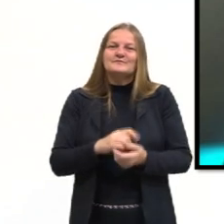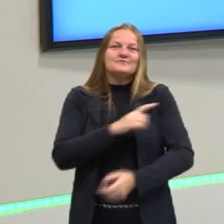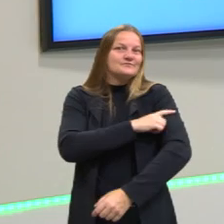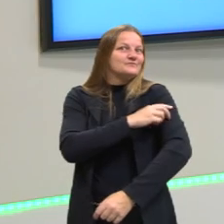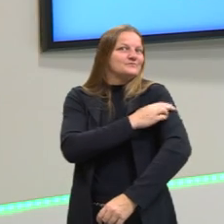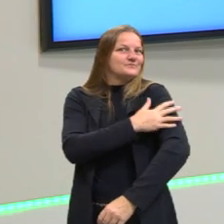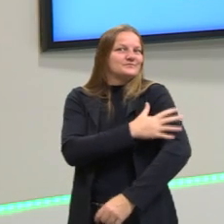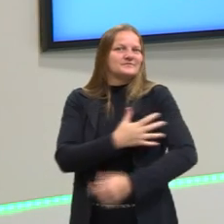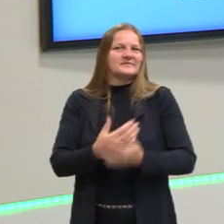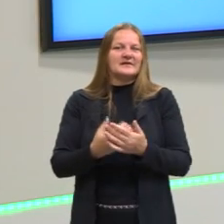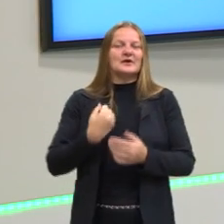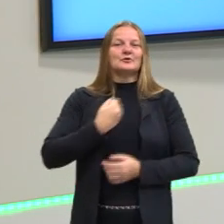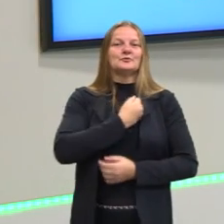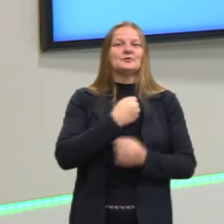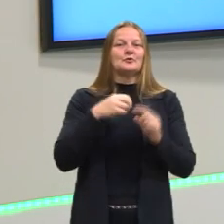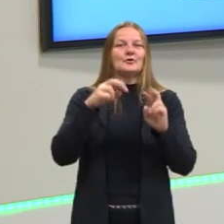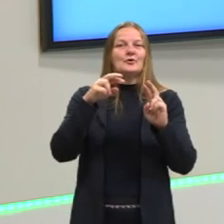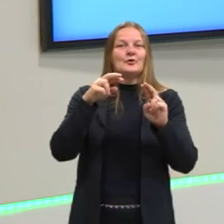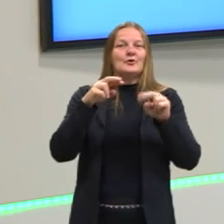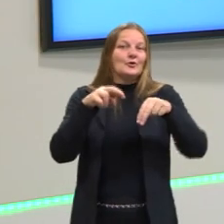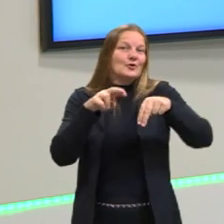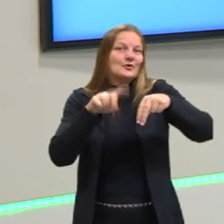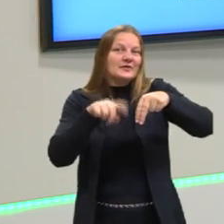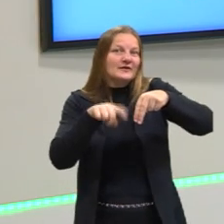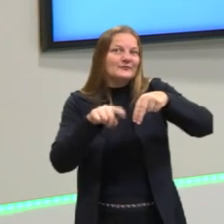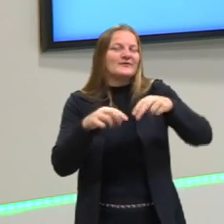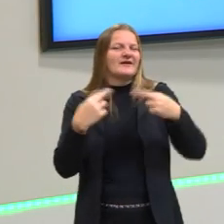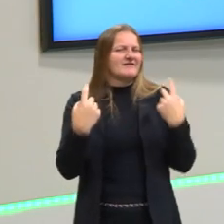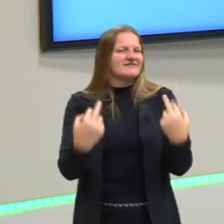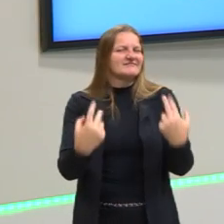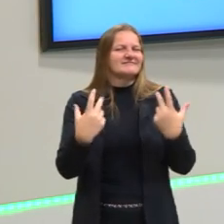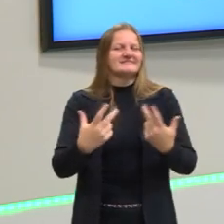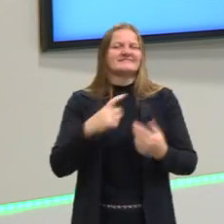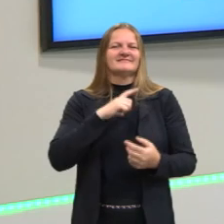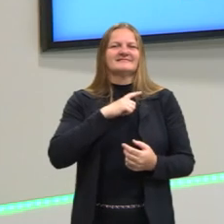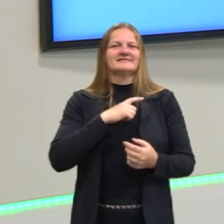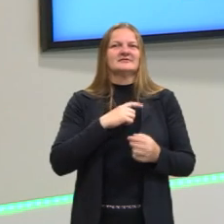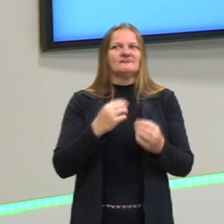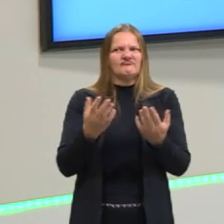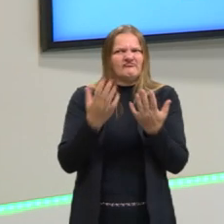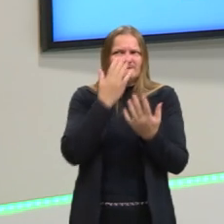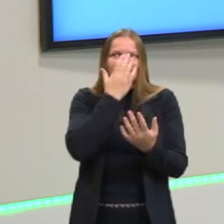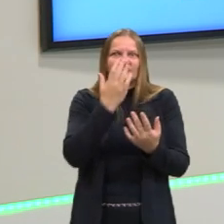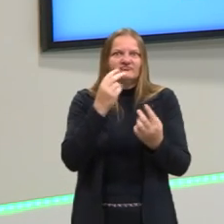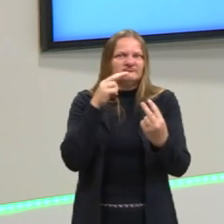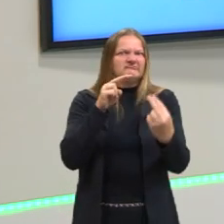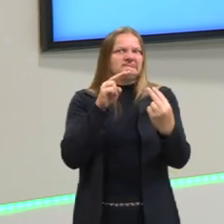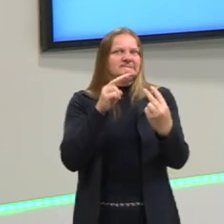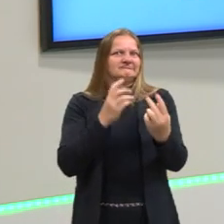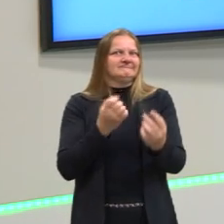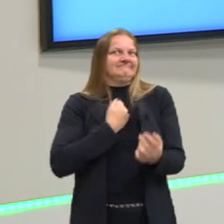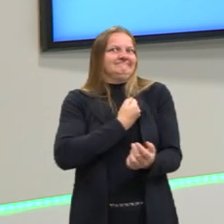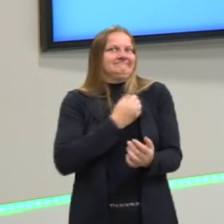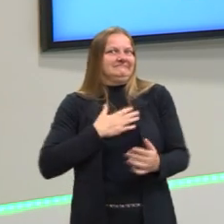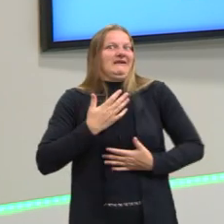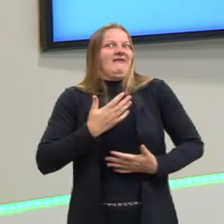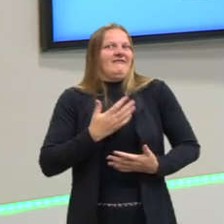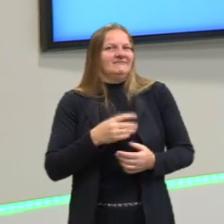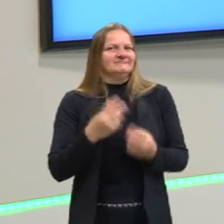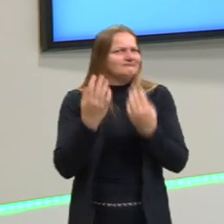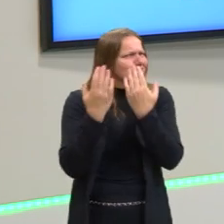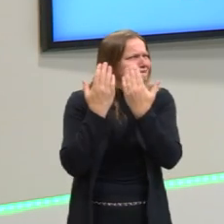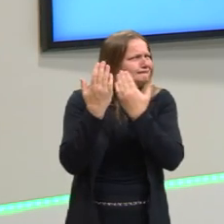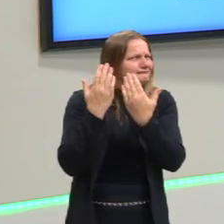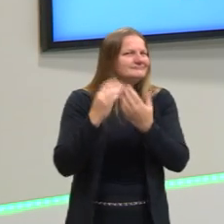números naturais ali, números positivos, e quando não se deparam com um número negativo, então, há uma certa desconfiança,